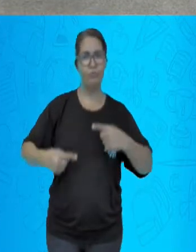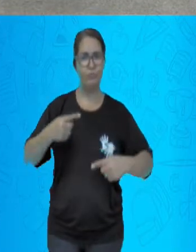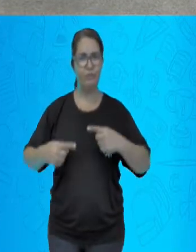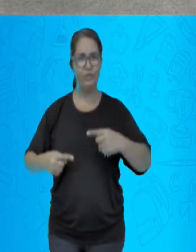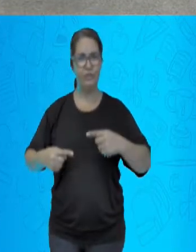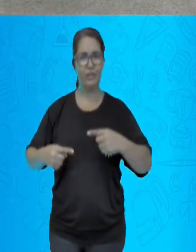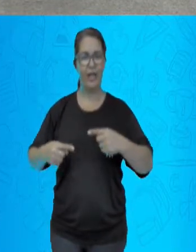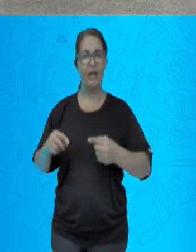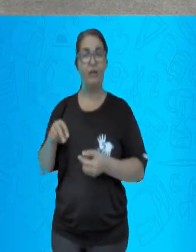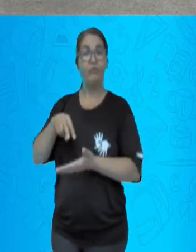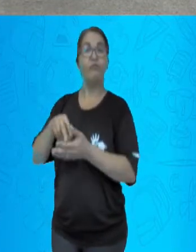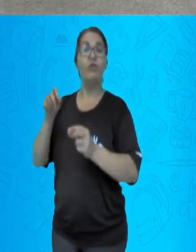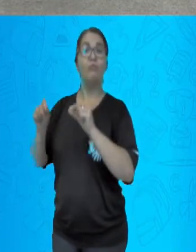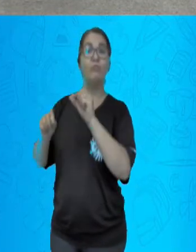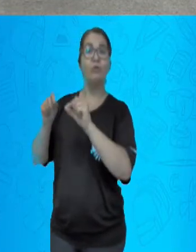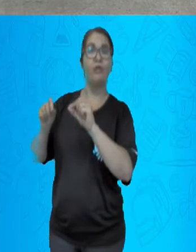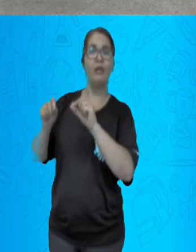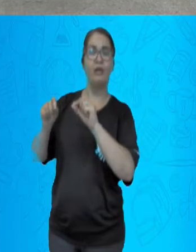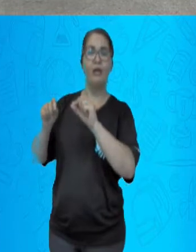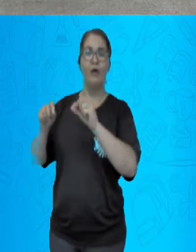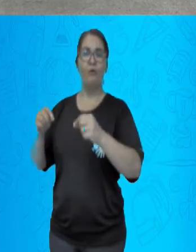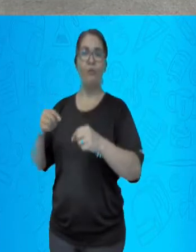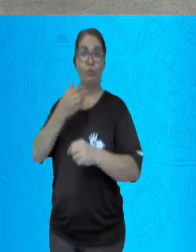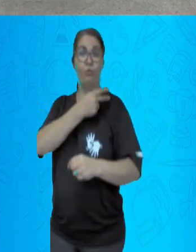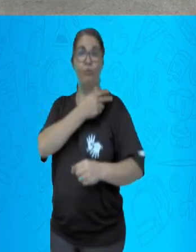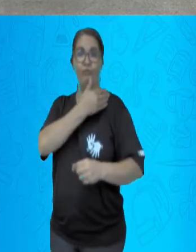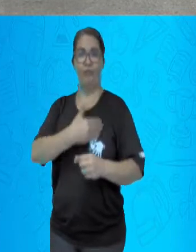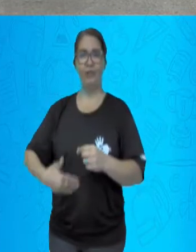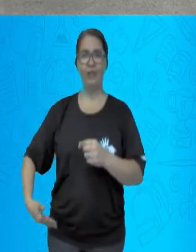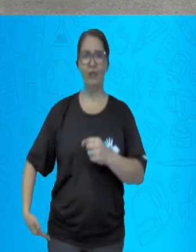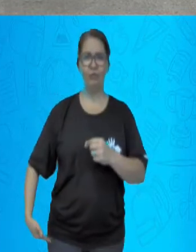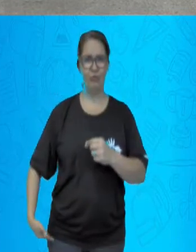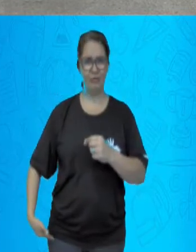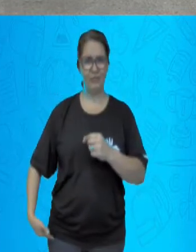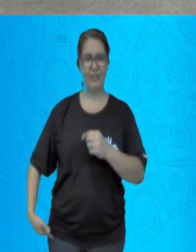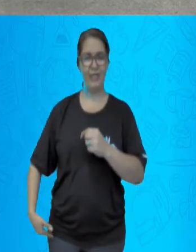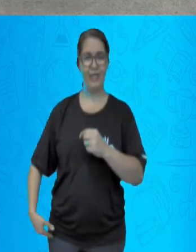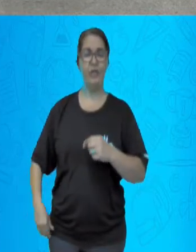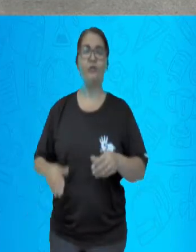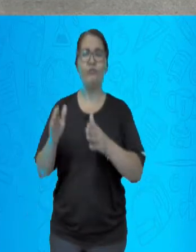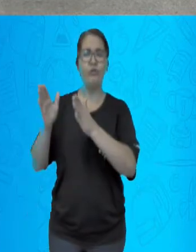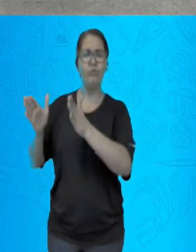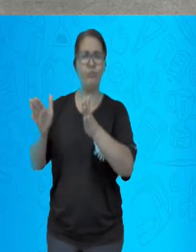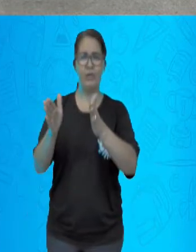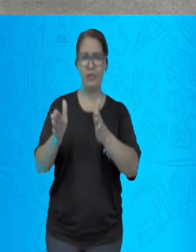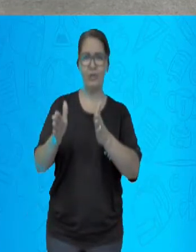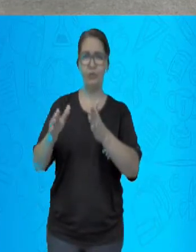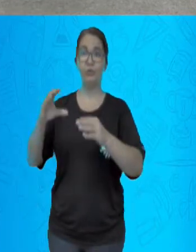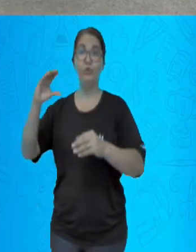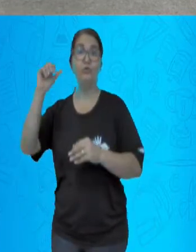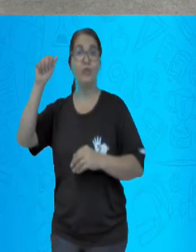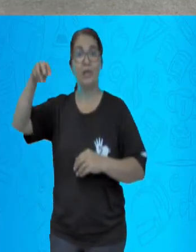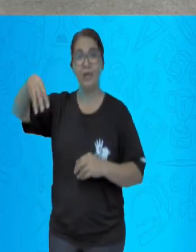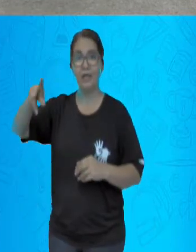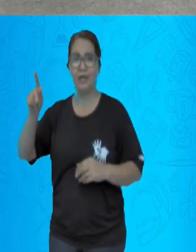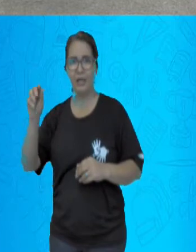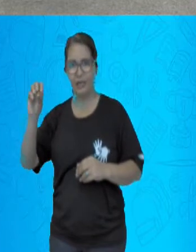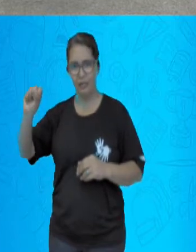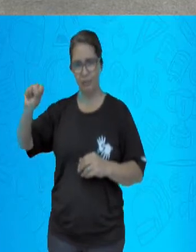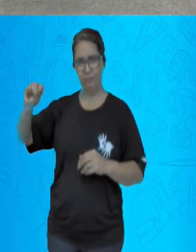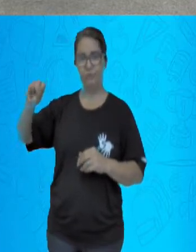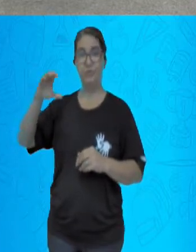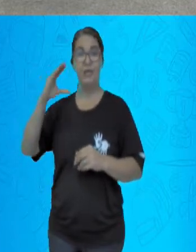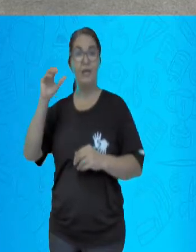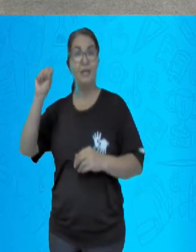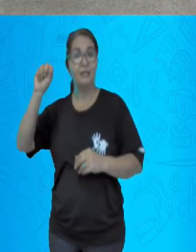poder chamado Política dos Governadores. Período regido por Campos Salles na presidência, que tinha como